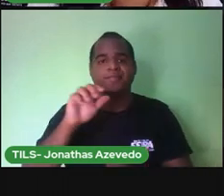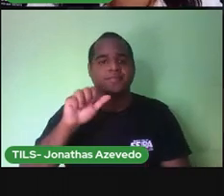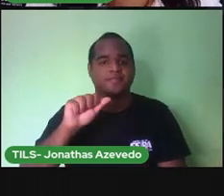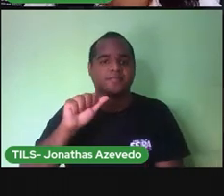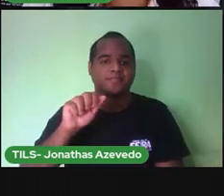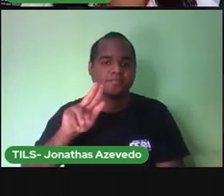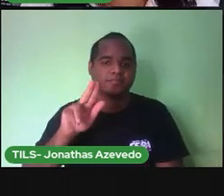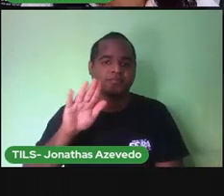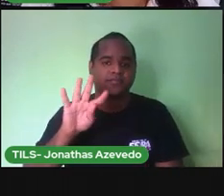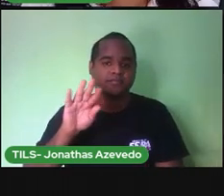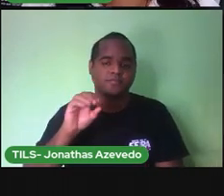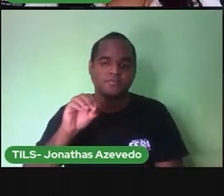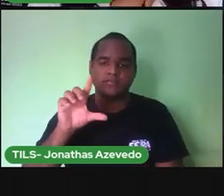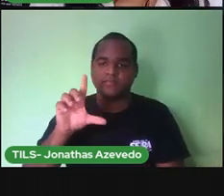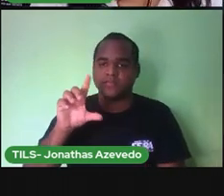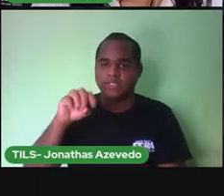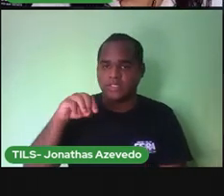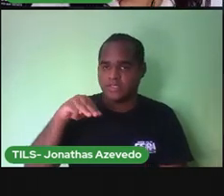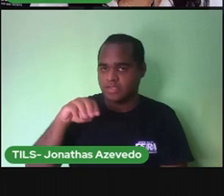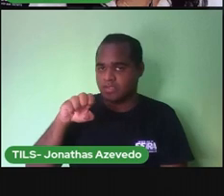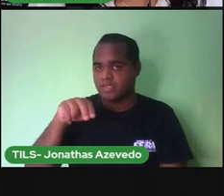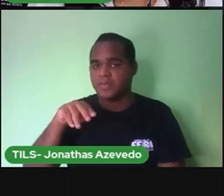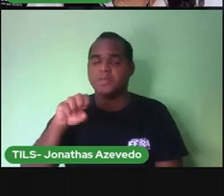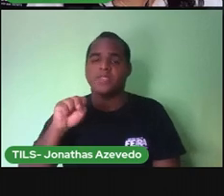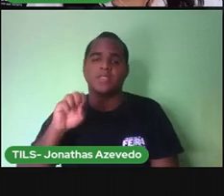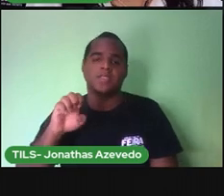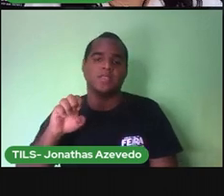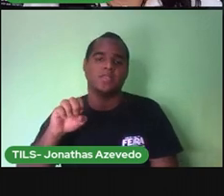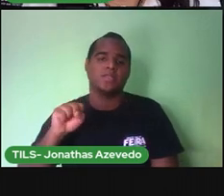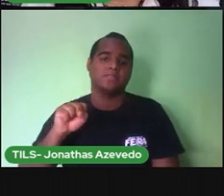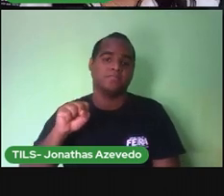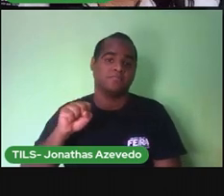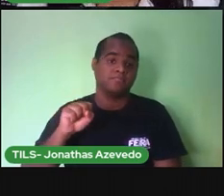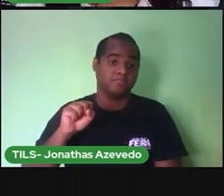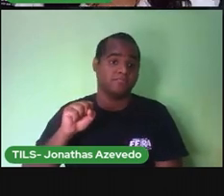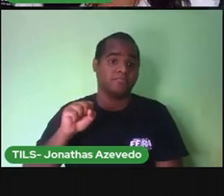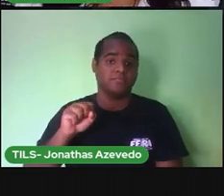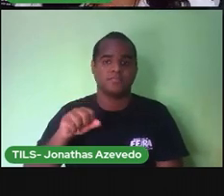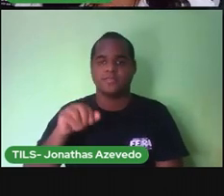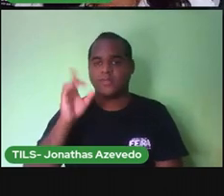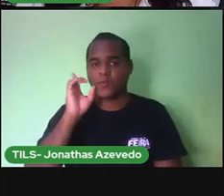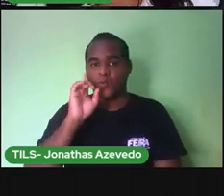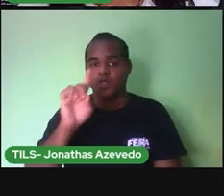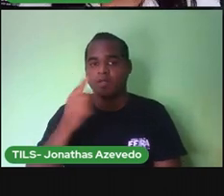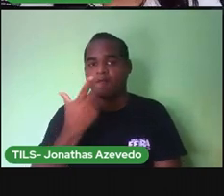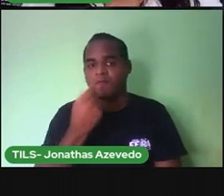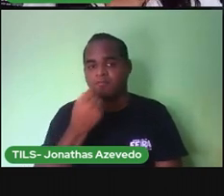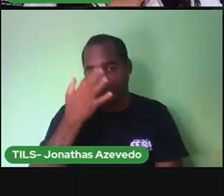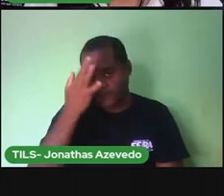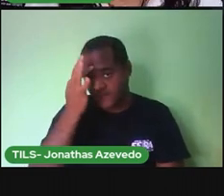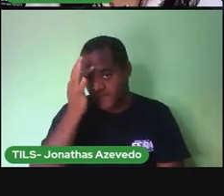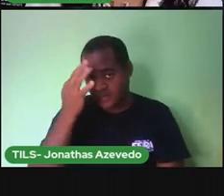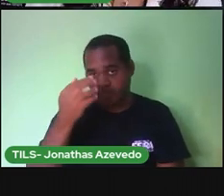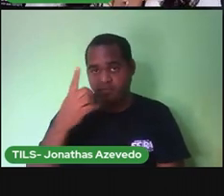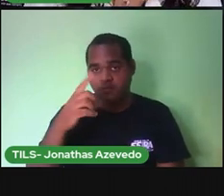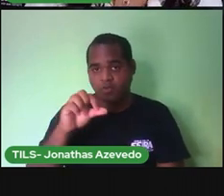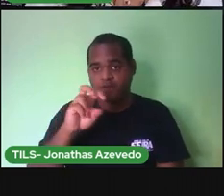da cidade de Augusto e Lima. E a data de nascimento é 20 de fevereiro de